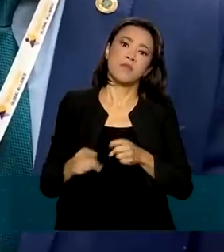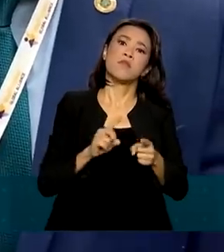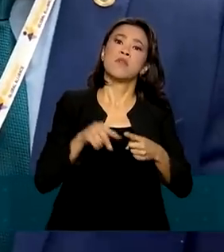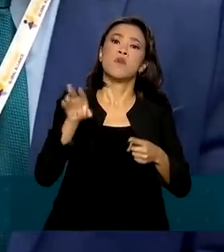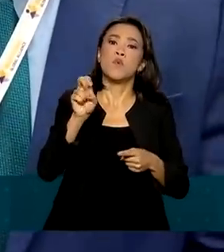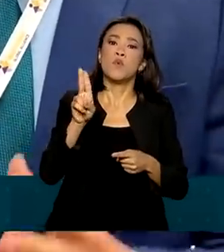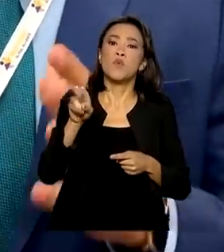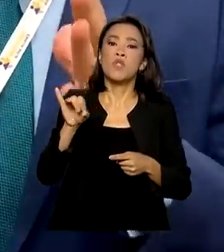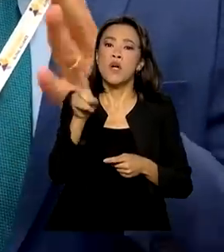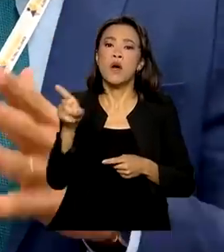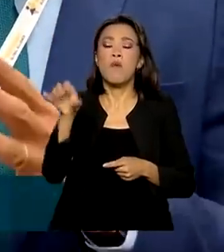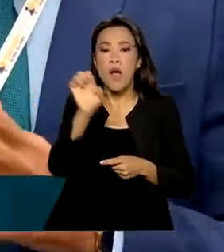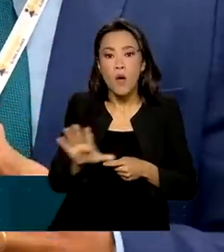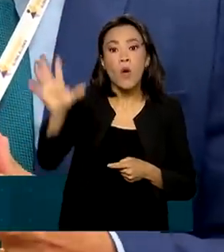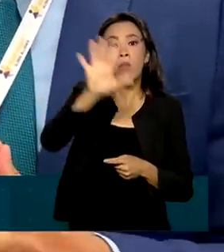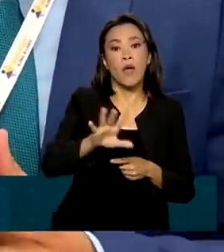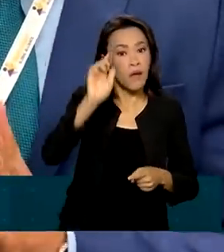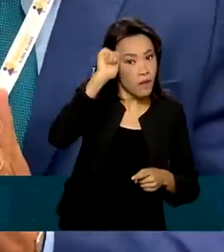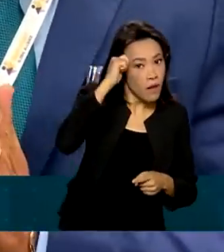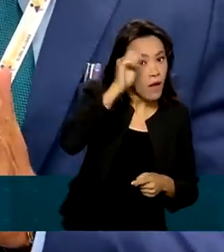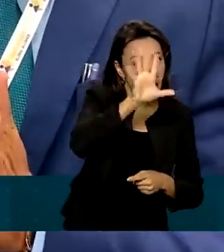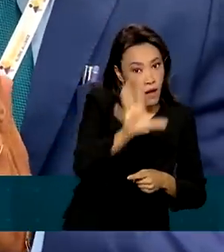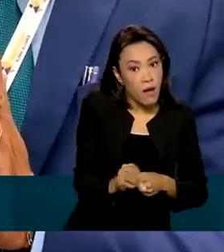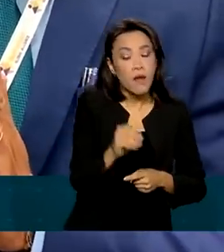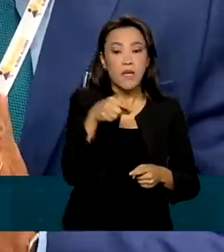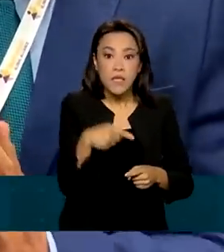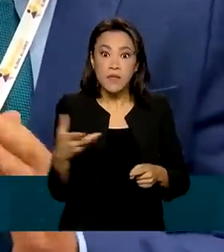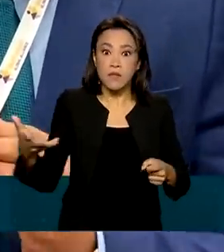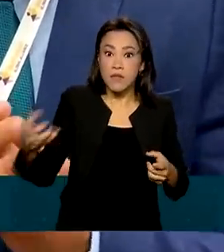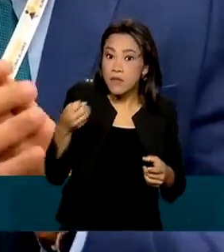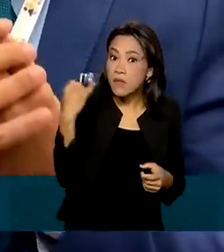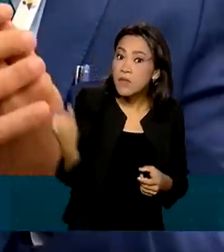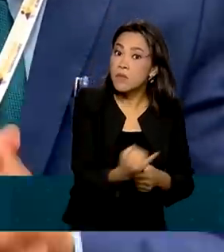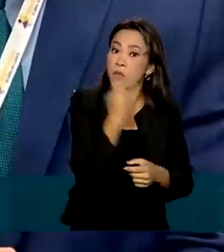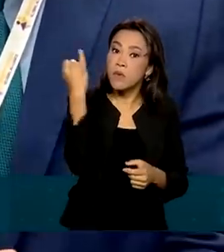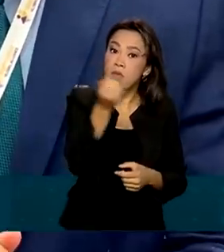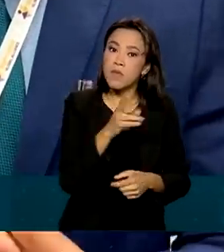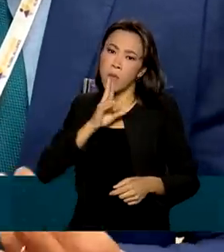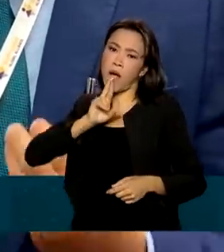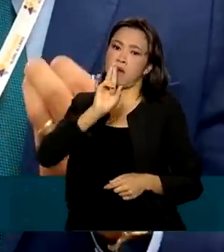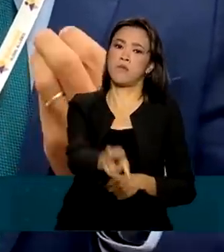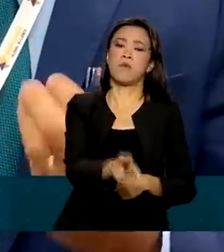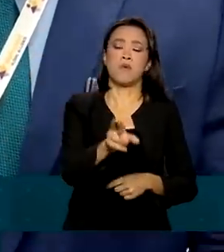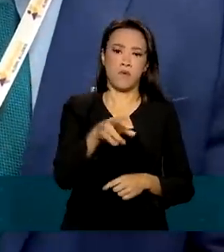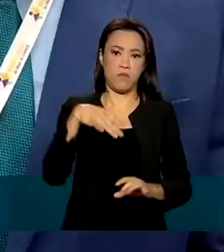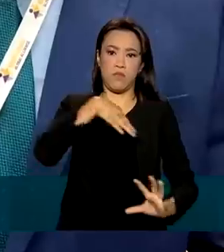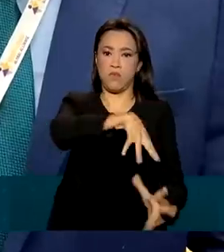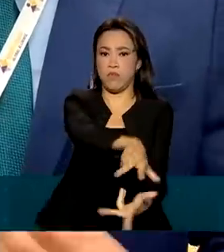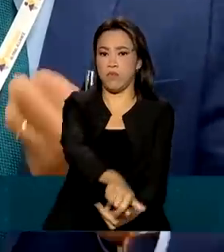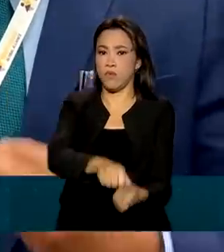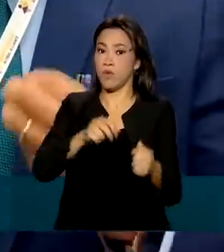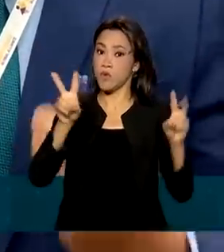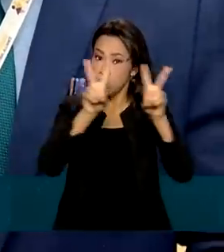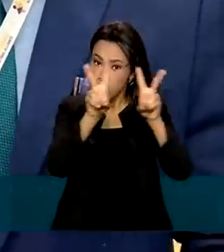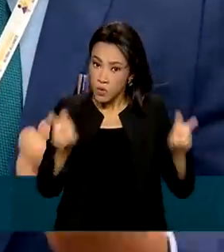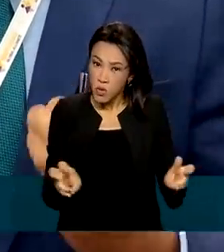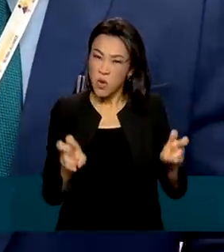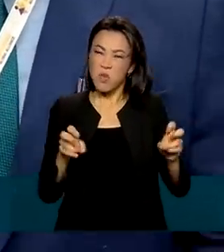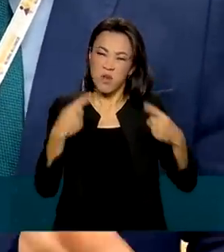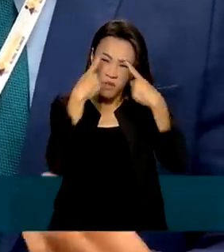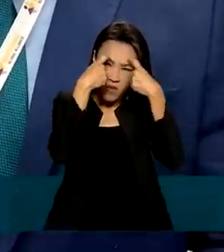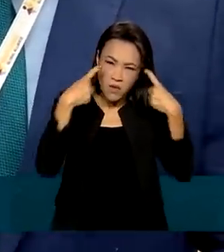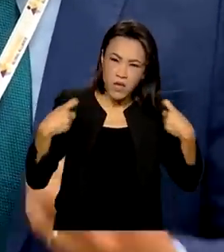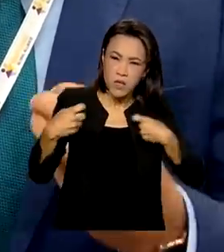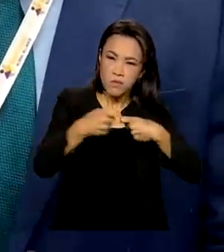Europeia. É uma força-tarefa que vai liderar a resposta global para o enfrentamento a toda forma de